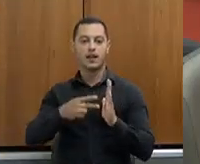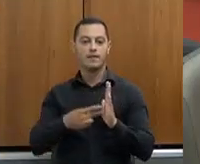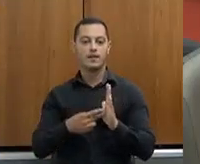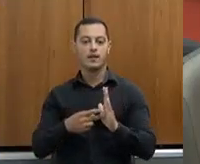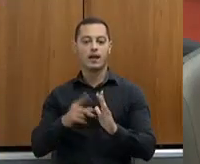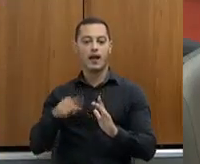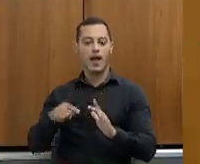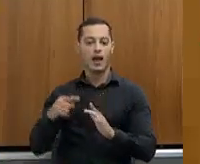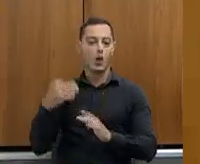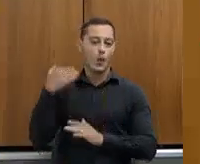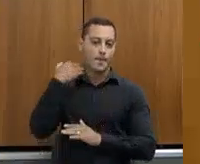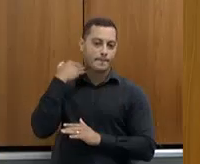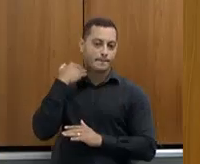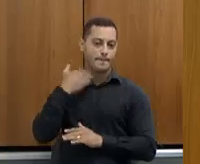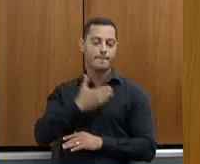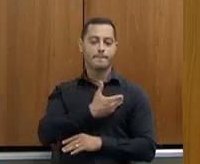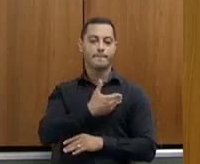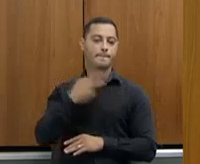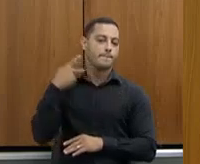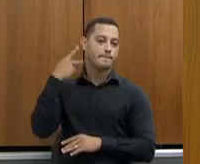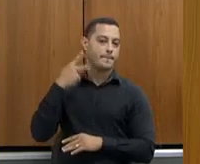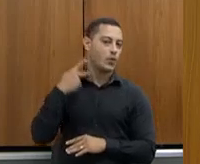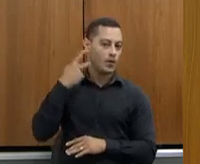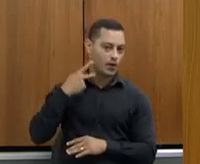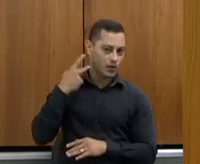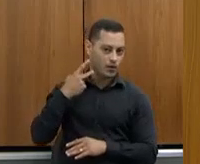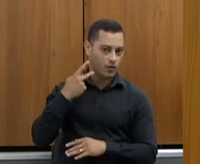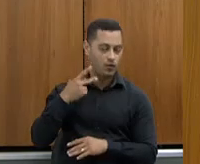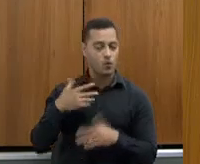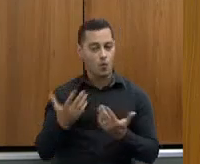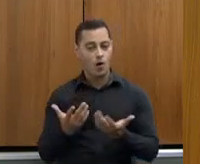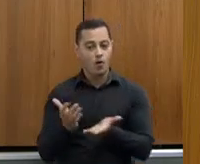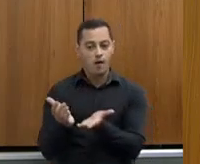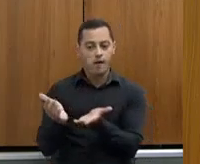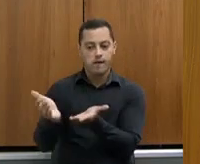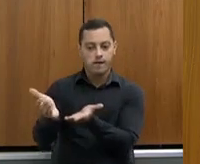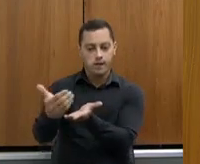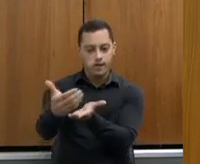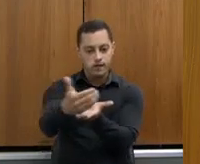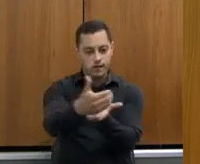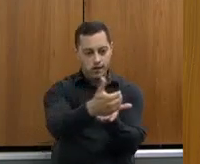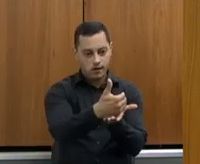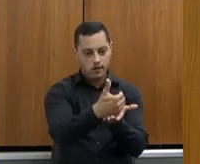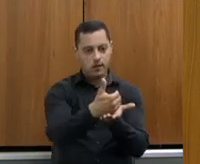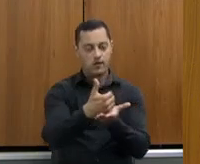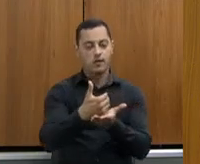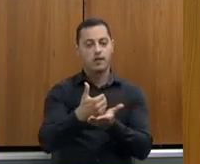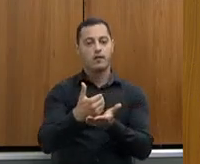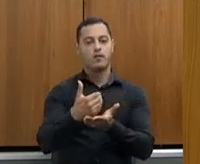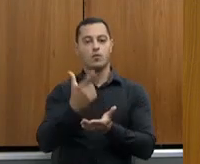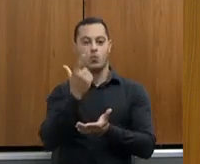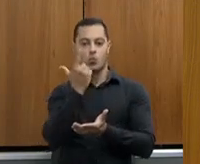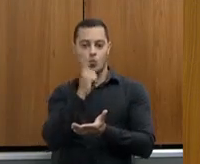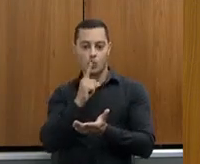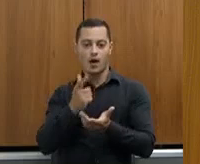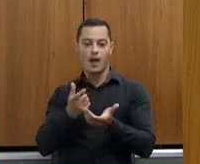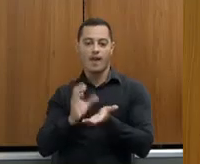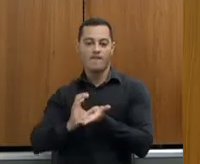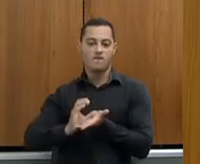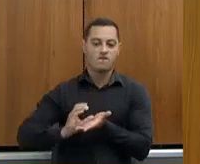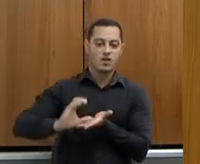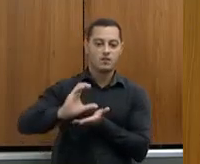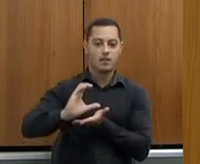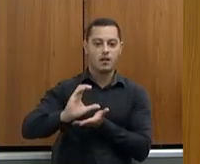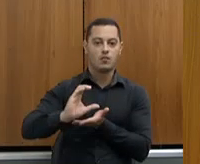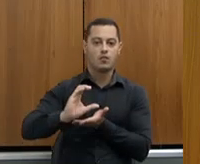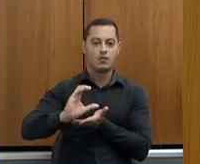público? E quanto desses recursos arrecadados estão retornando para aqueles que viabilizaram isso, que são os nossos